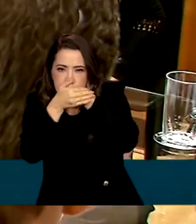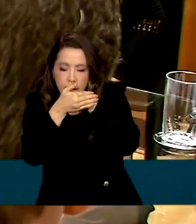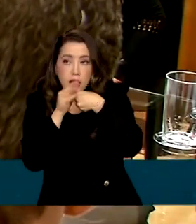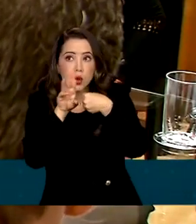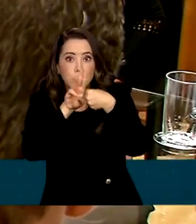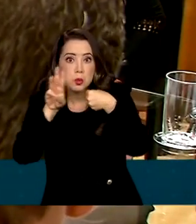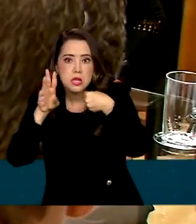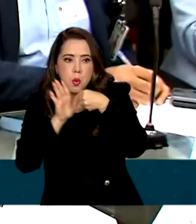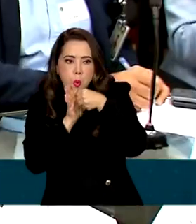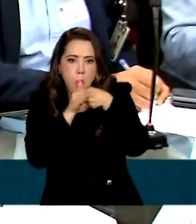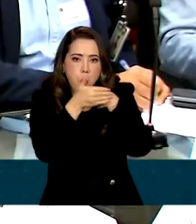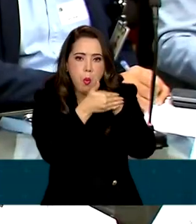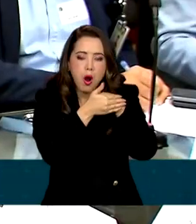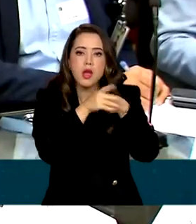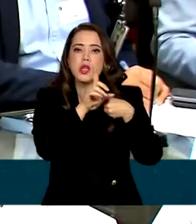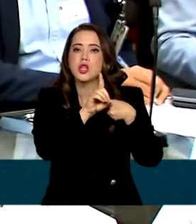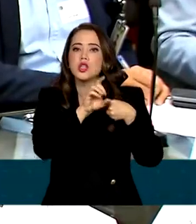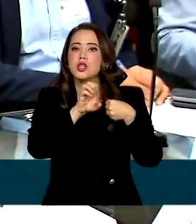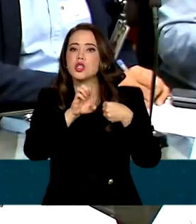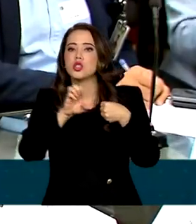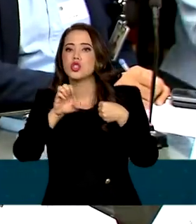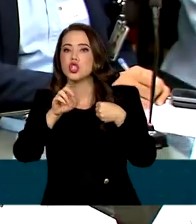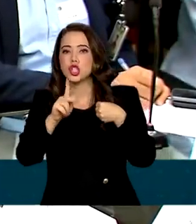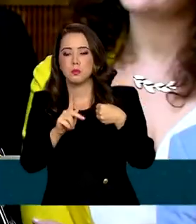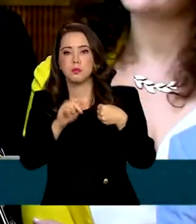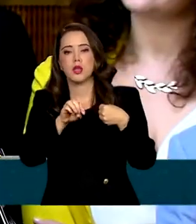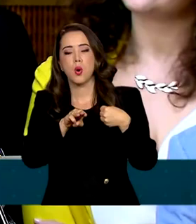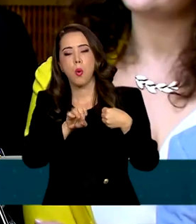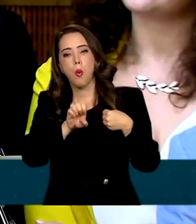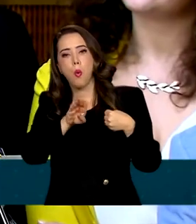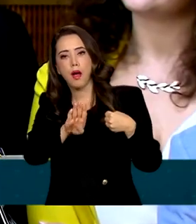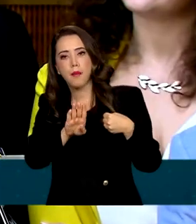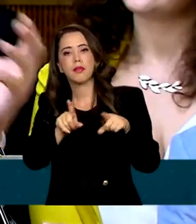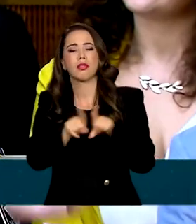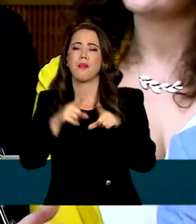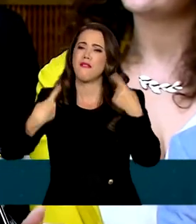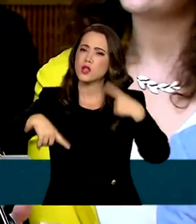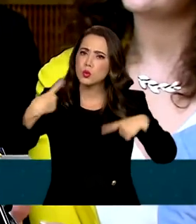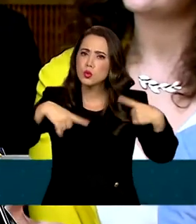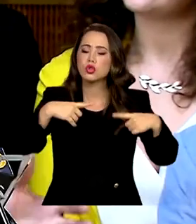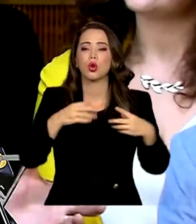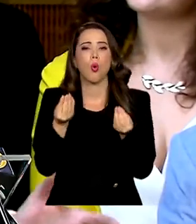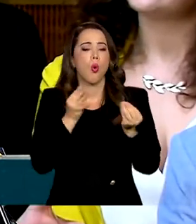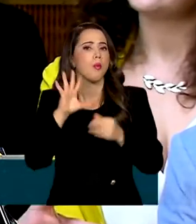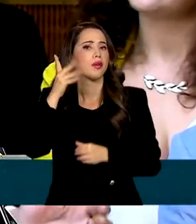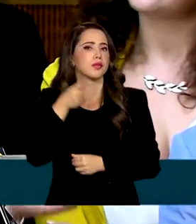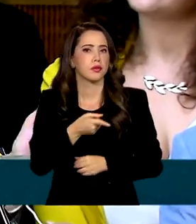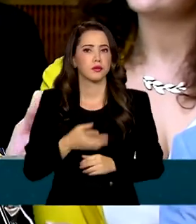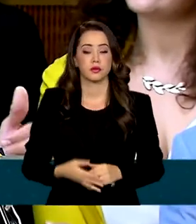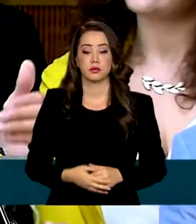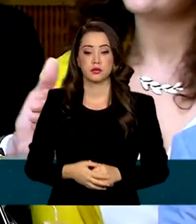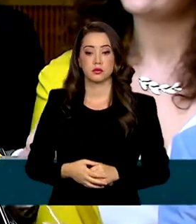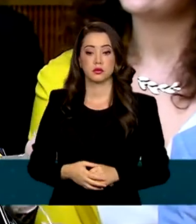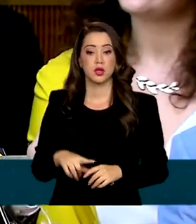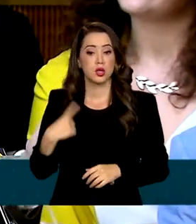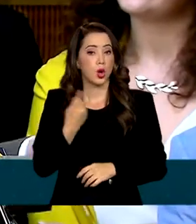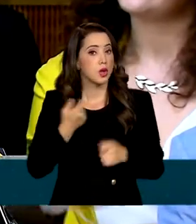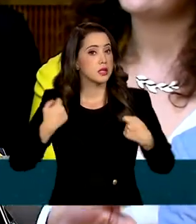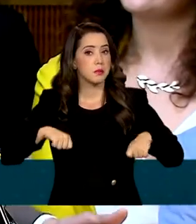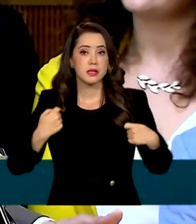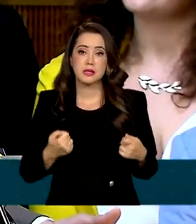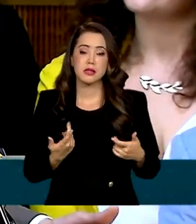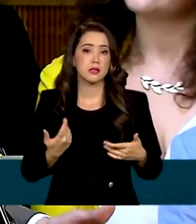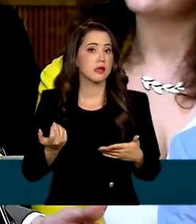anônima e protegida, também vão ser discutidos. Há um problema que nós discutimos que é seríssimo, que precisa ser enfrentado